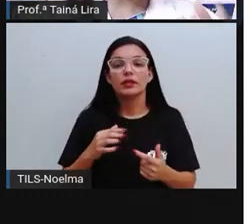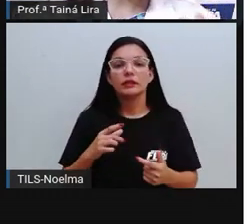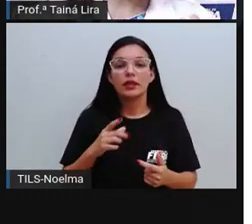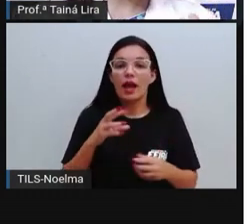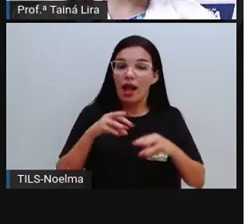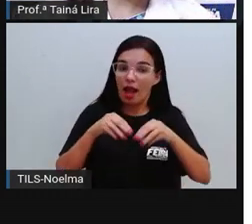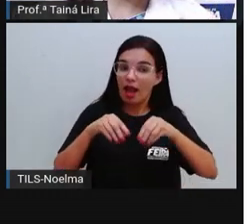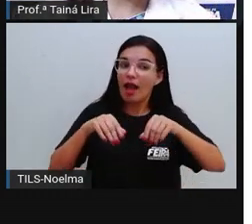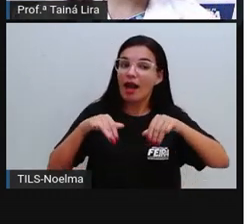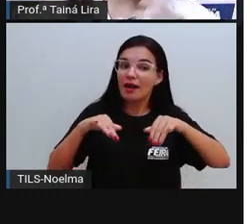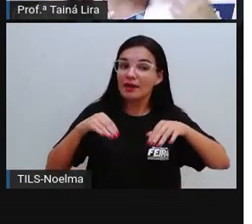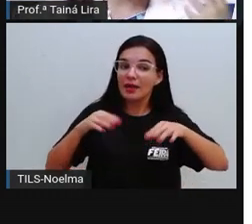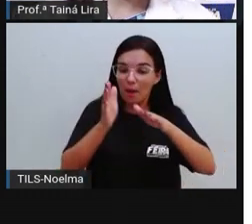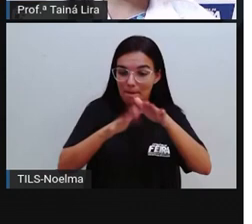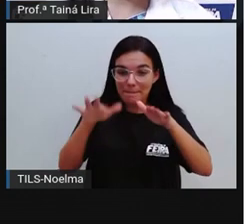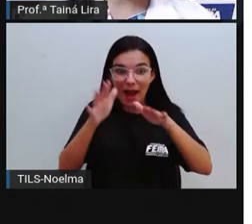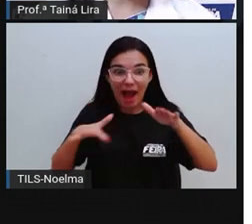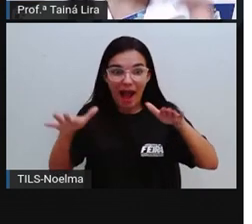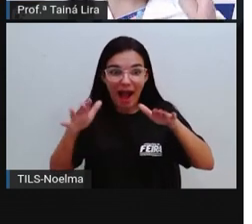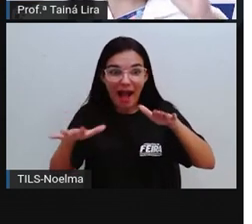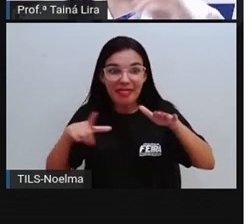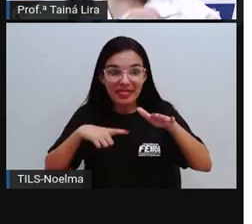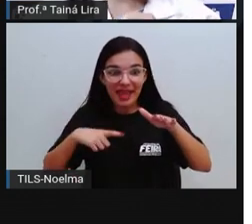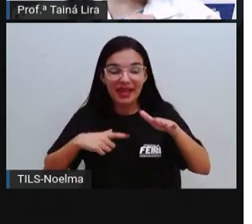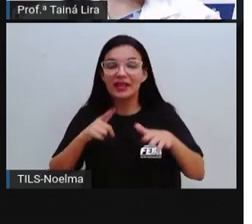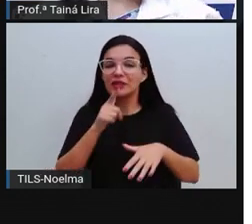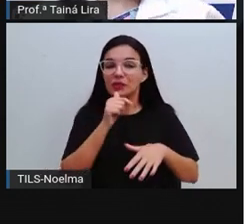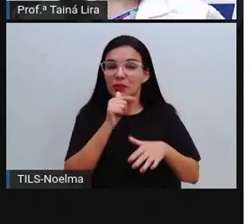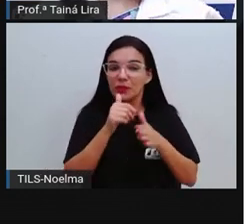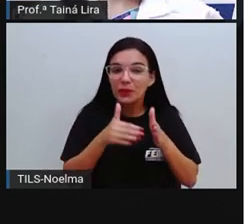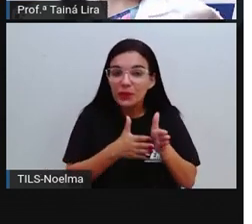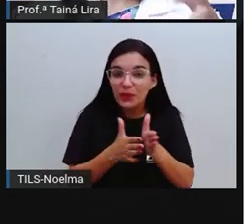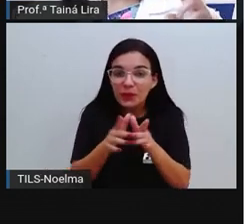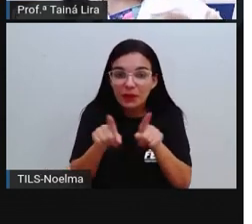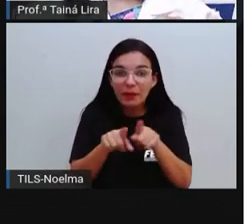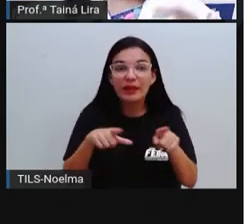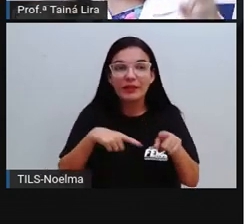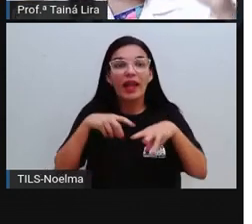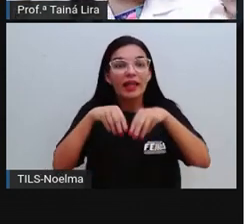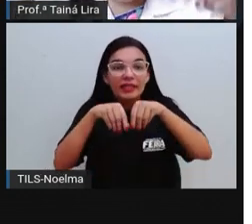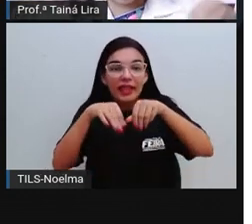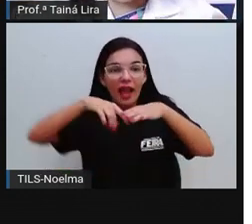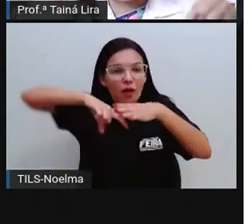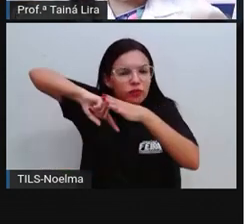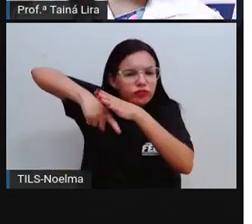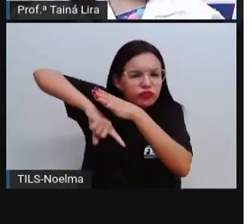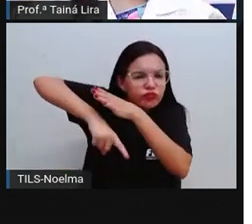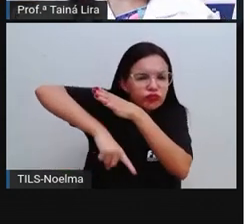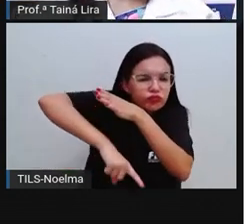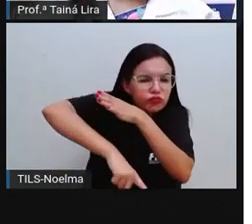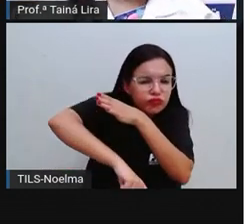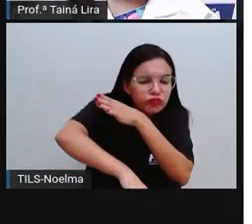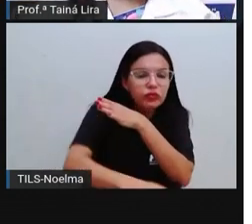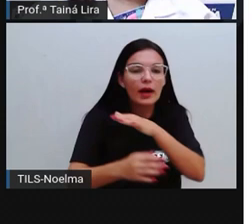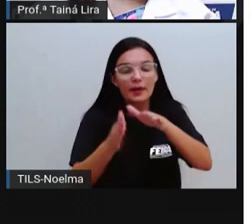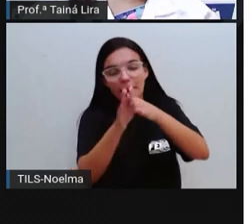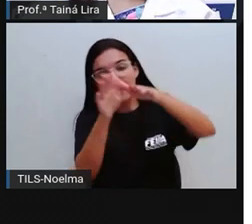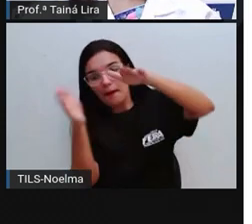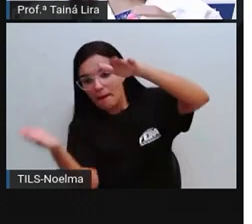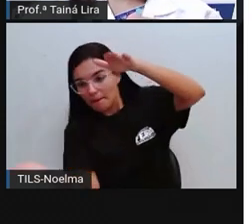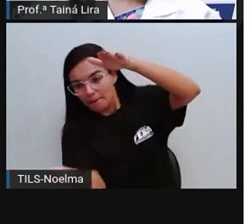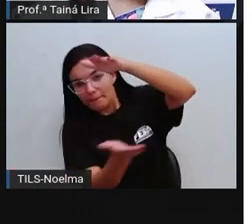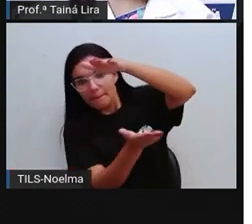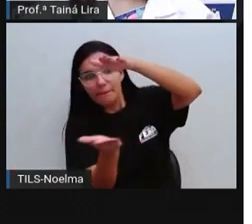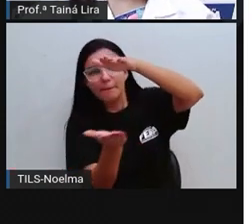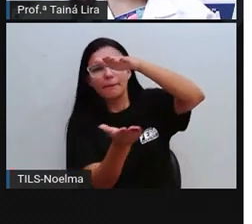também areia, não é verdade? Assim como no fundo do rio, então são essas riquezas que estão no solo lá abaixo da água, não